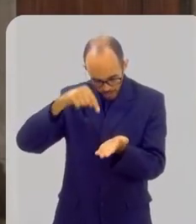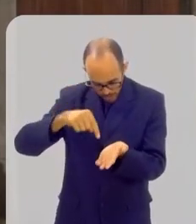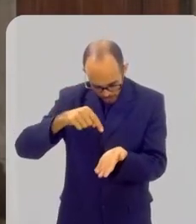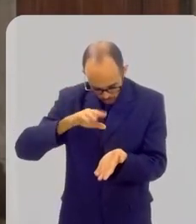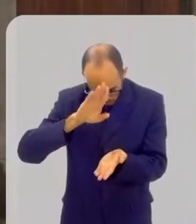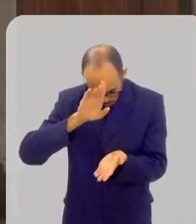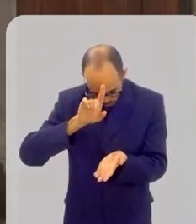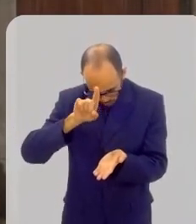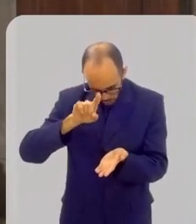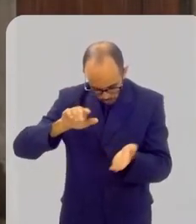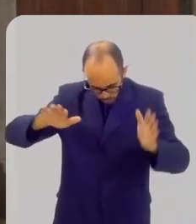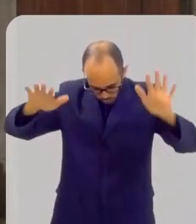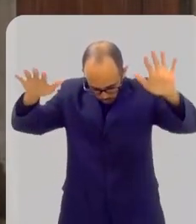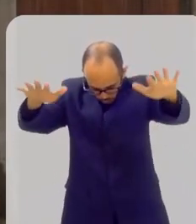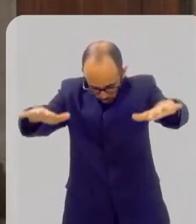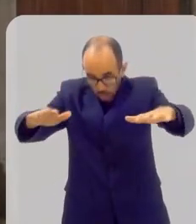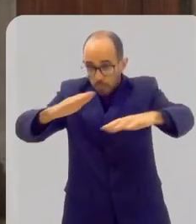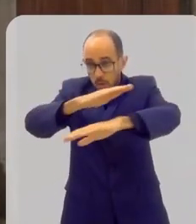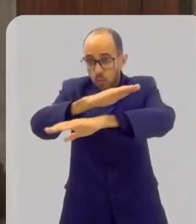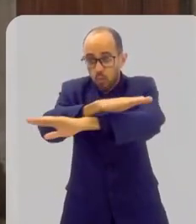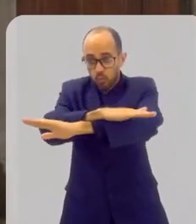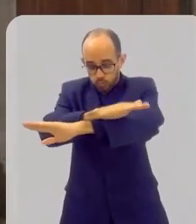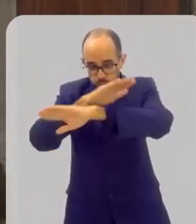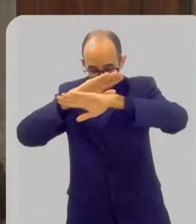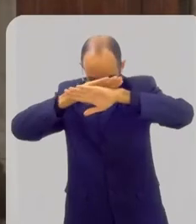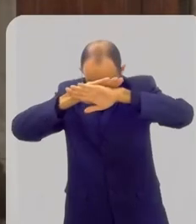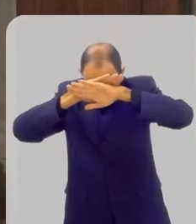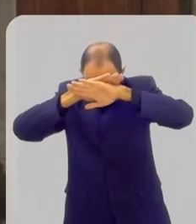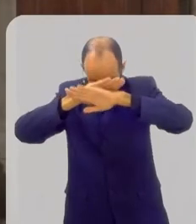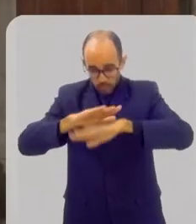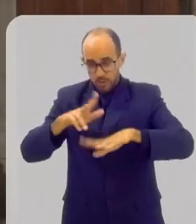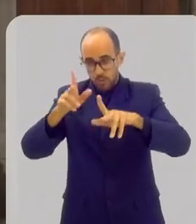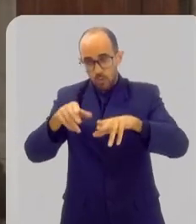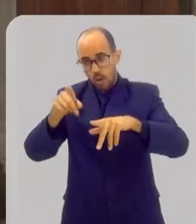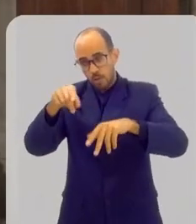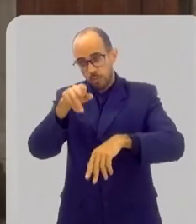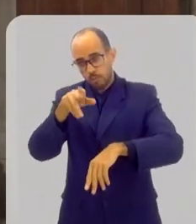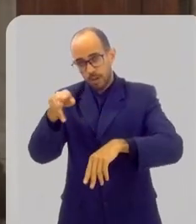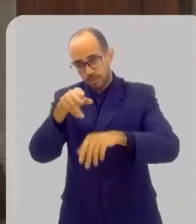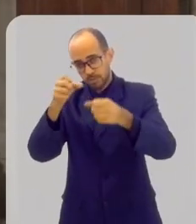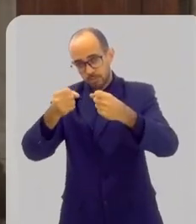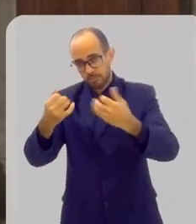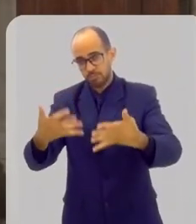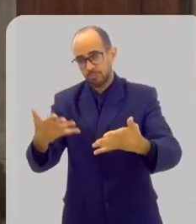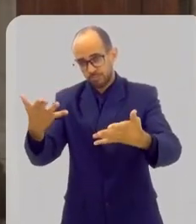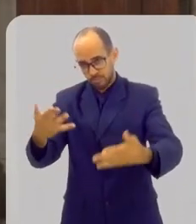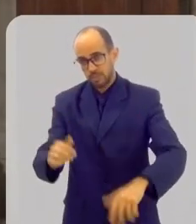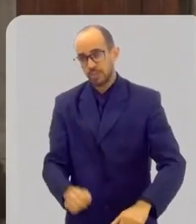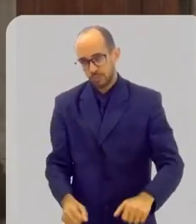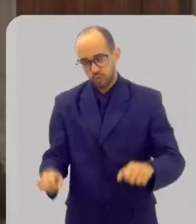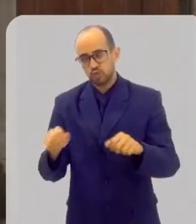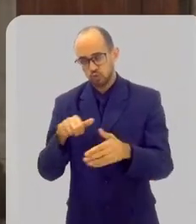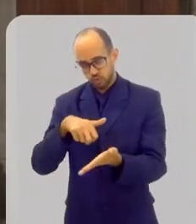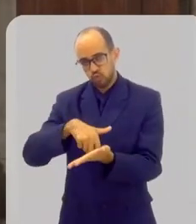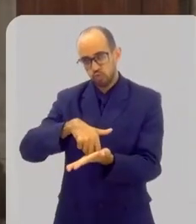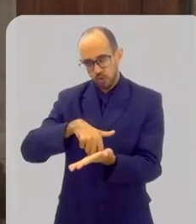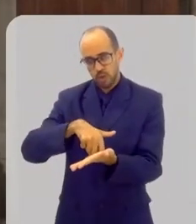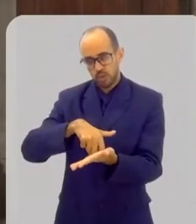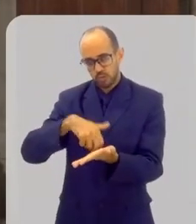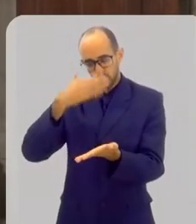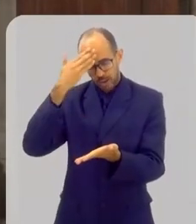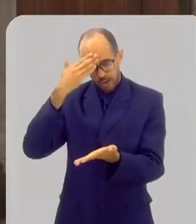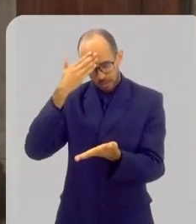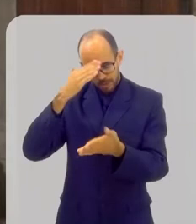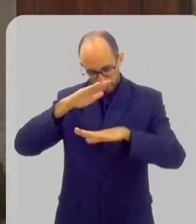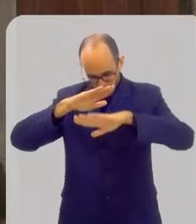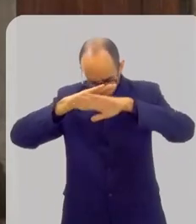apoiada no lado do altar e com a mão em cruz, assim. Então, você apoia a sua cabeça sobre a sua mão em cruz, fica de joelhos com a cabeça